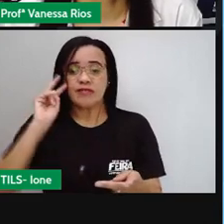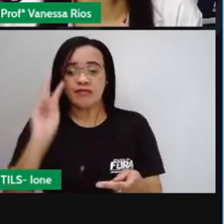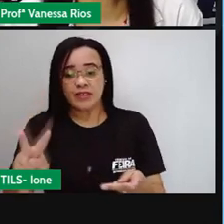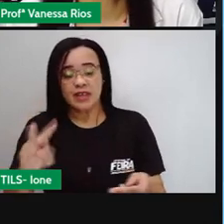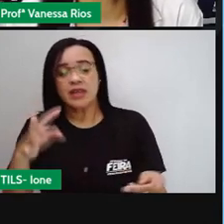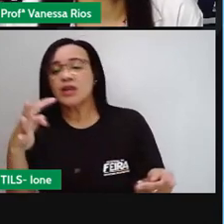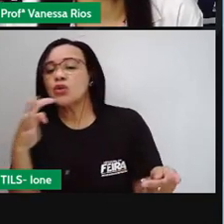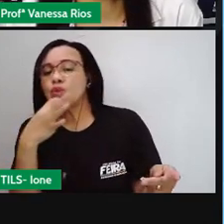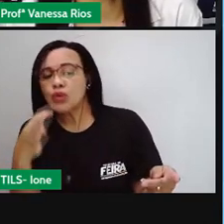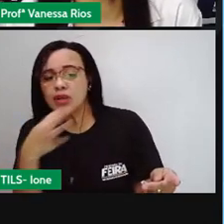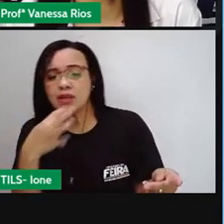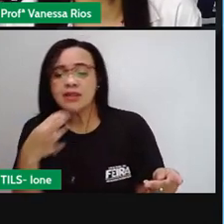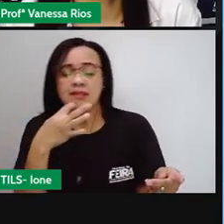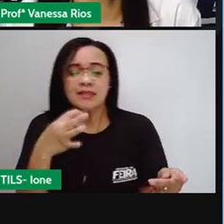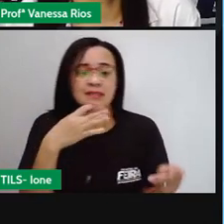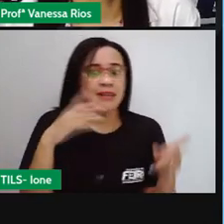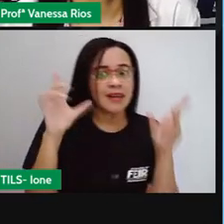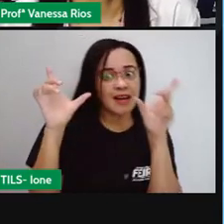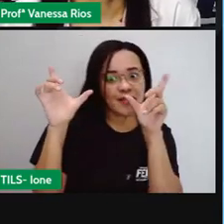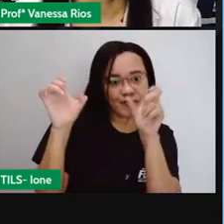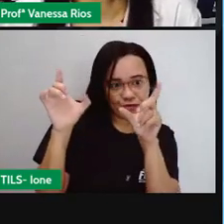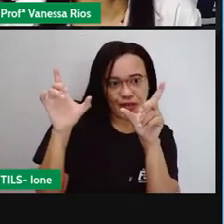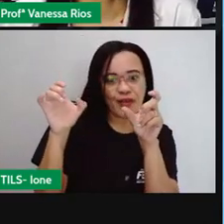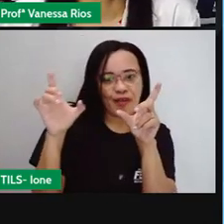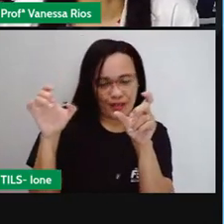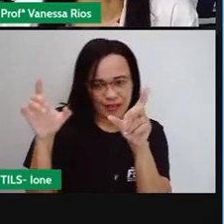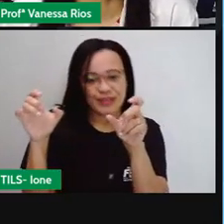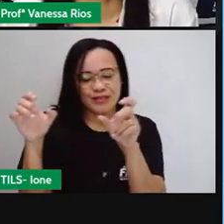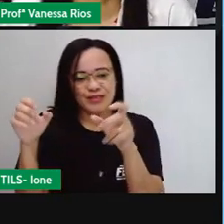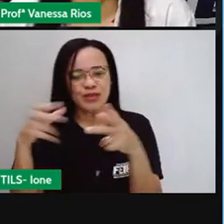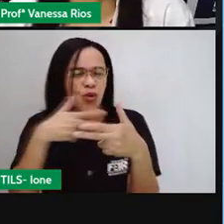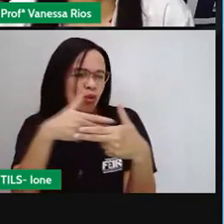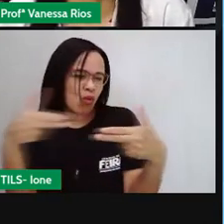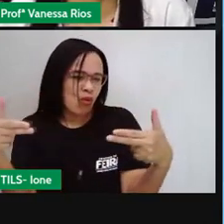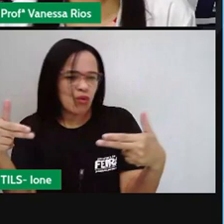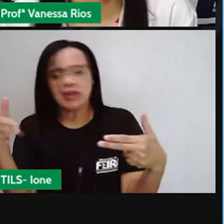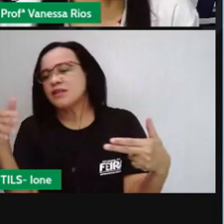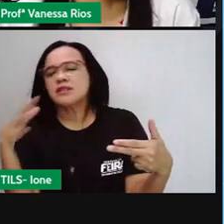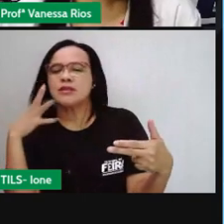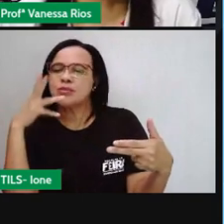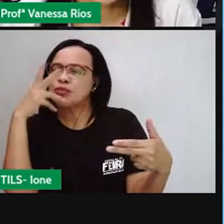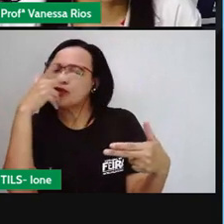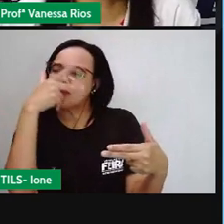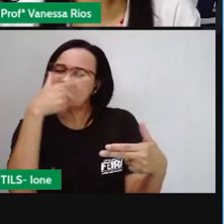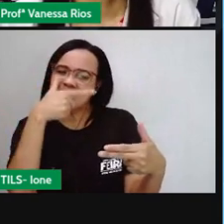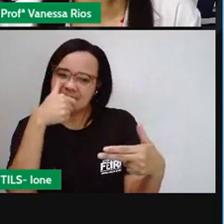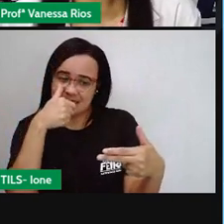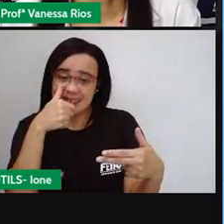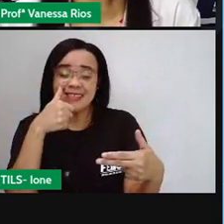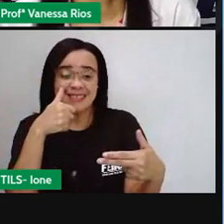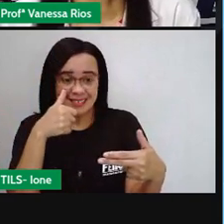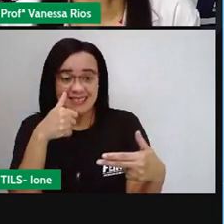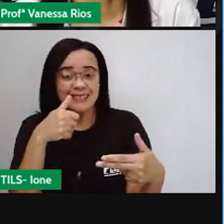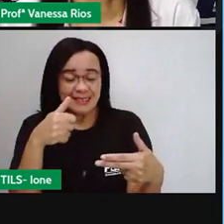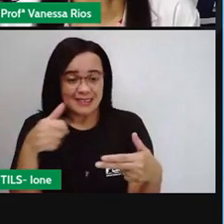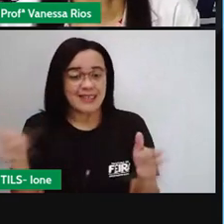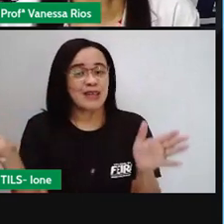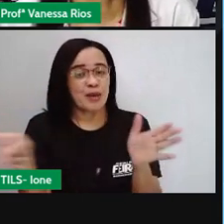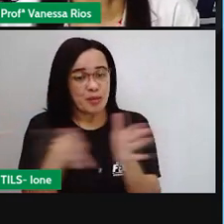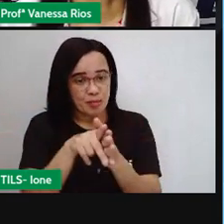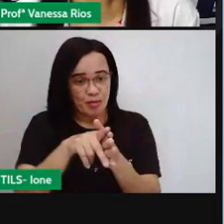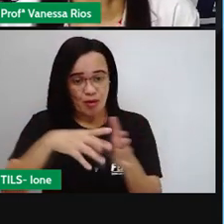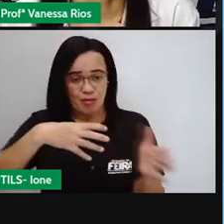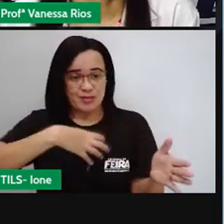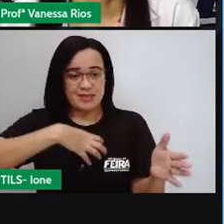esses pontos. Normalmente aparecem aí coisas bonitas, que exploram não só as belezas naturais, como também pontos